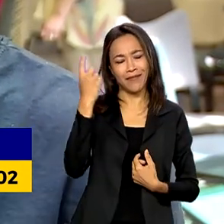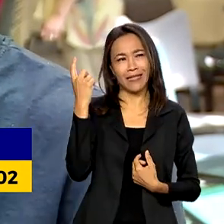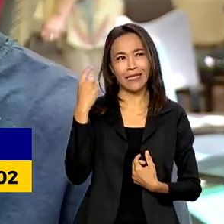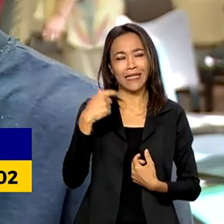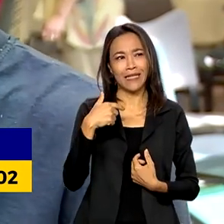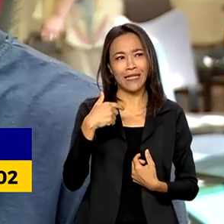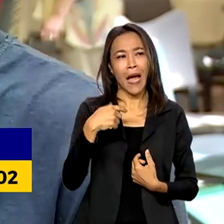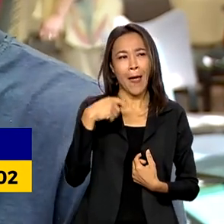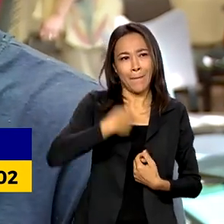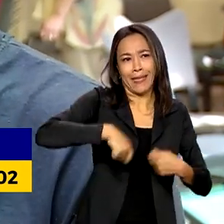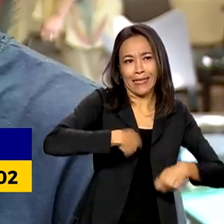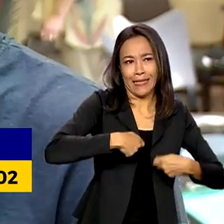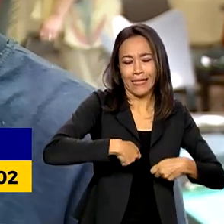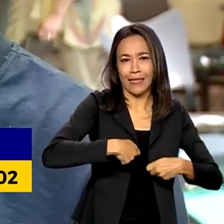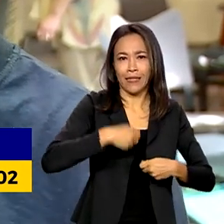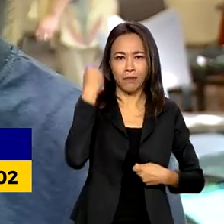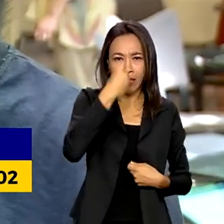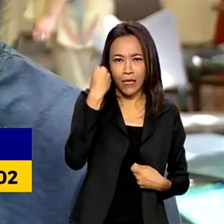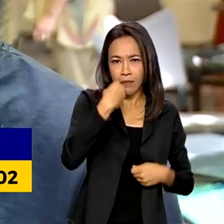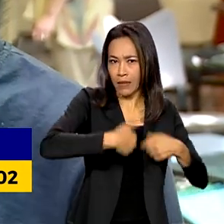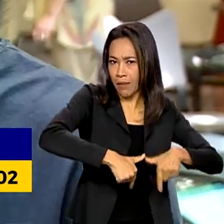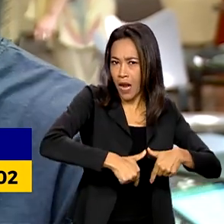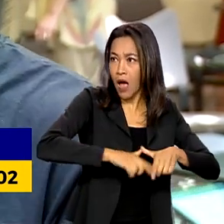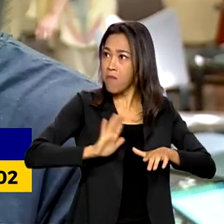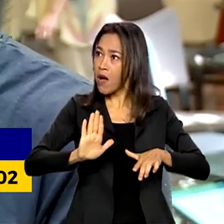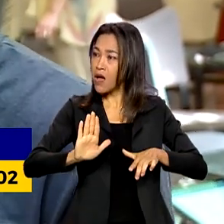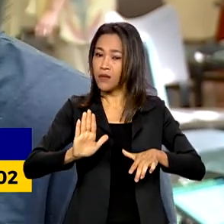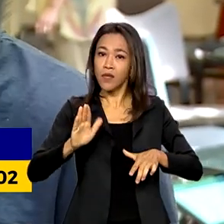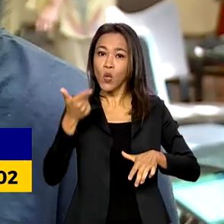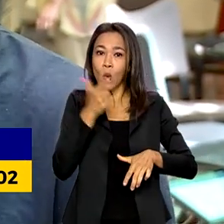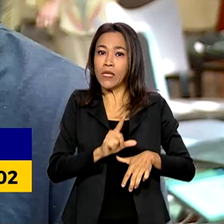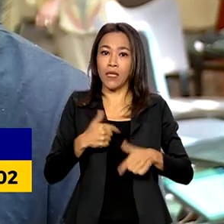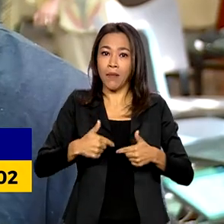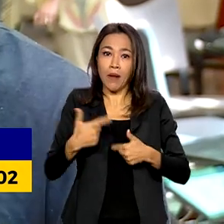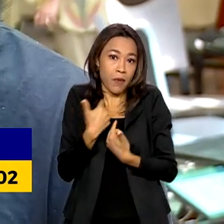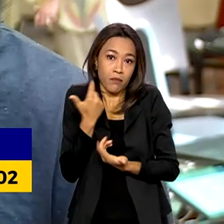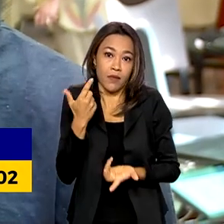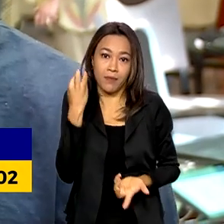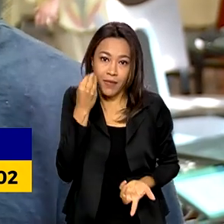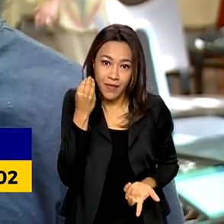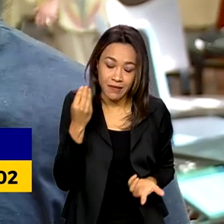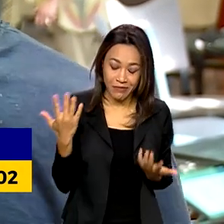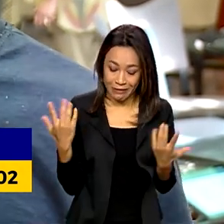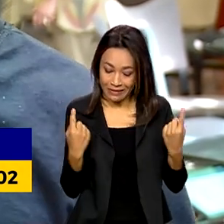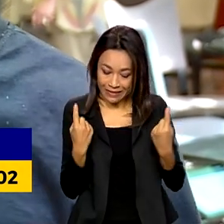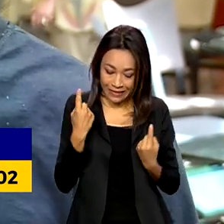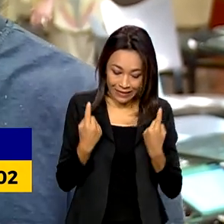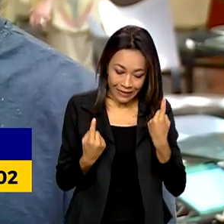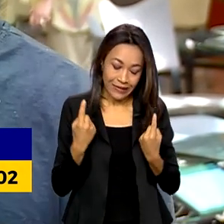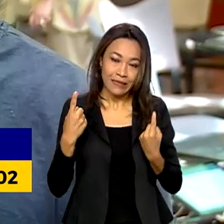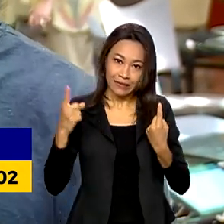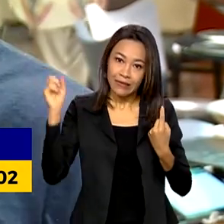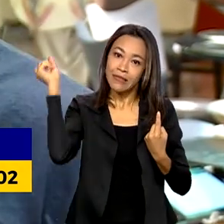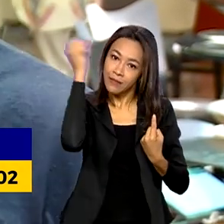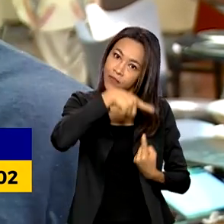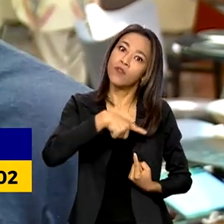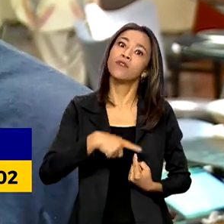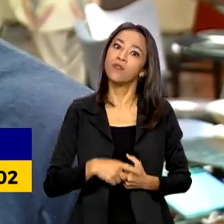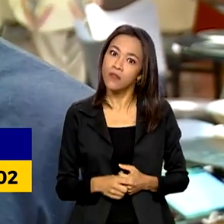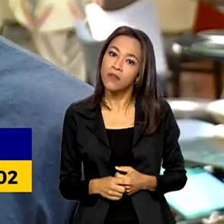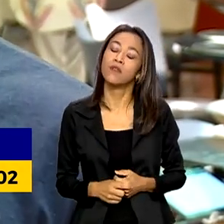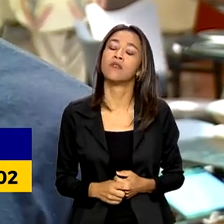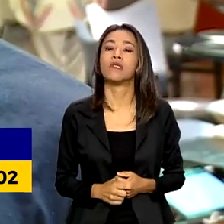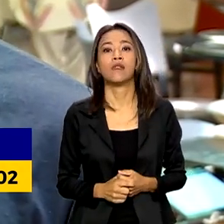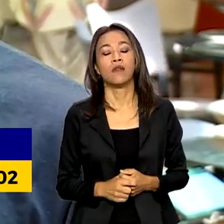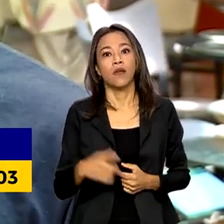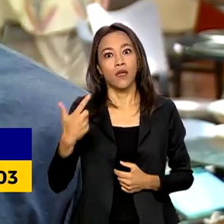pessoa precisa de experiência para poder trabalhar, mas você não consegue trabalhar se não adquirem experiência. Então eu fiquei nessa situação, estou trabalhando,